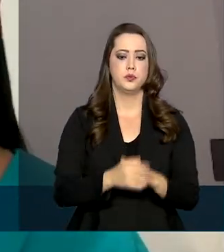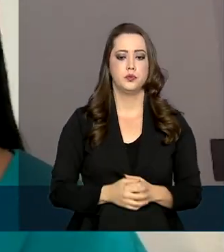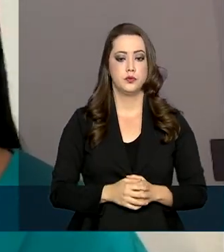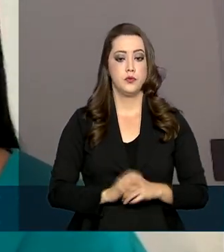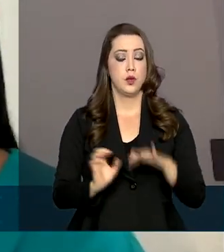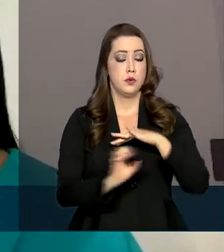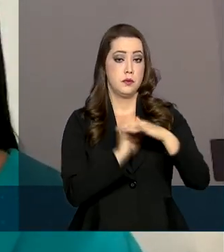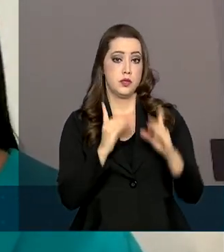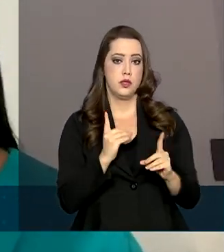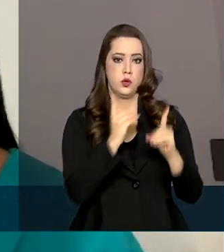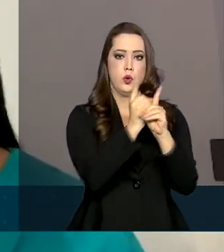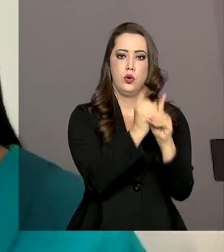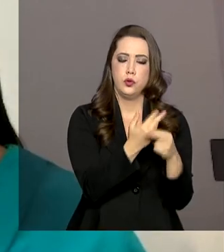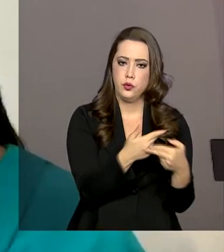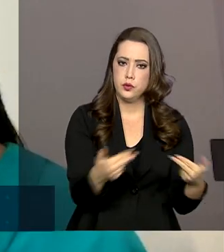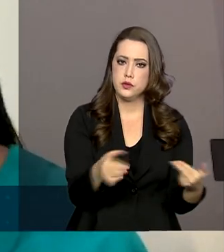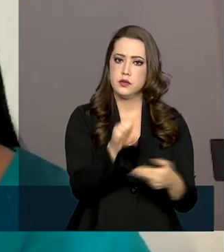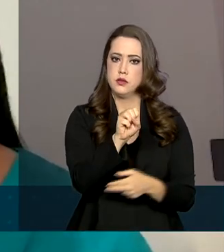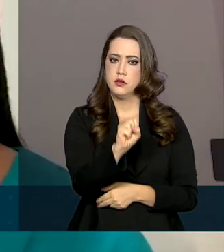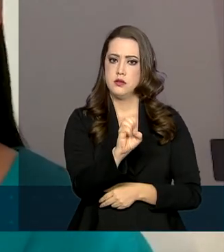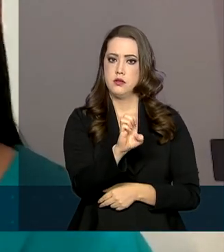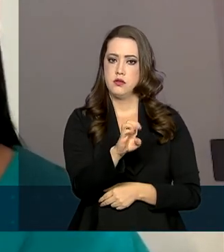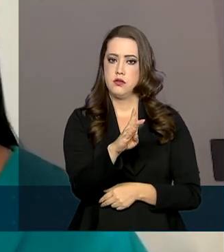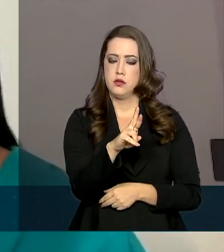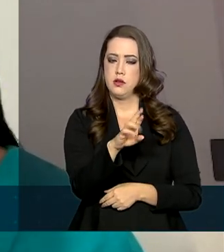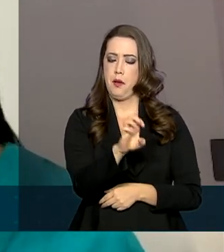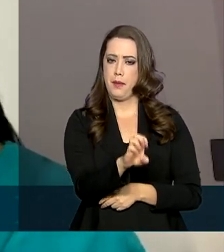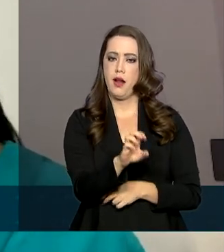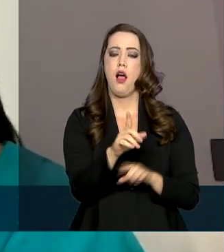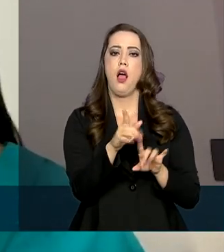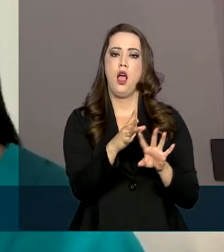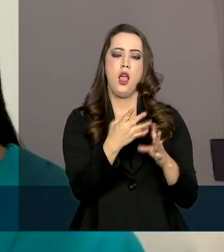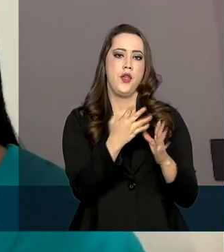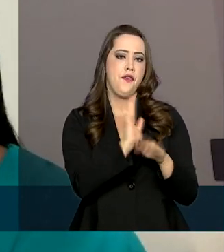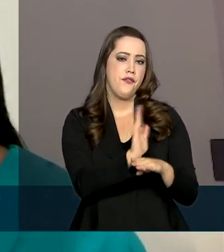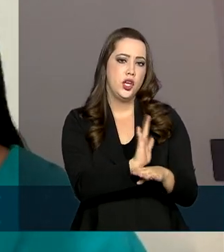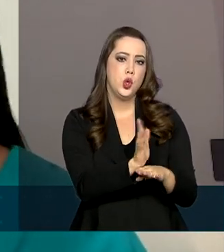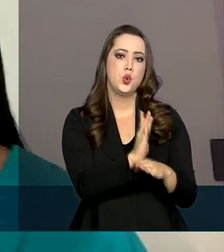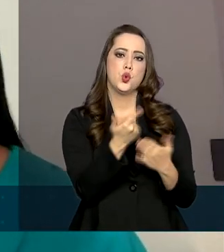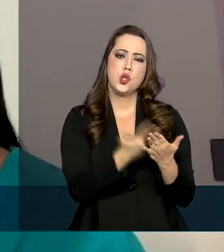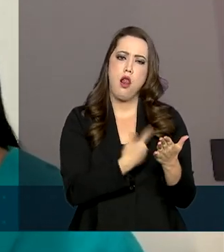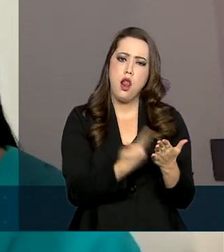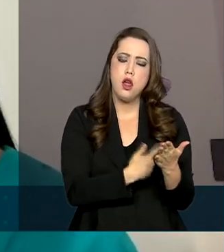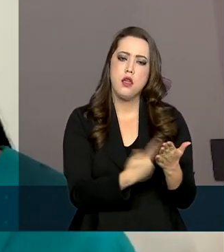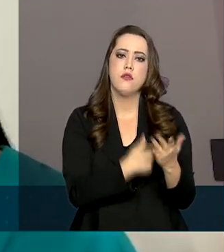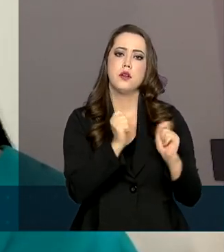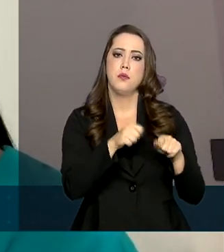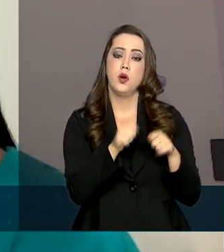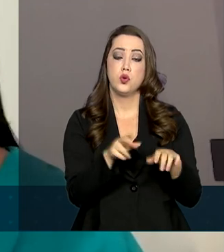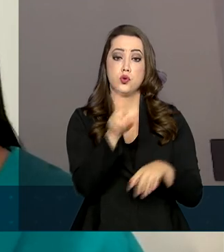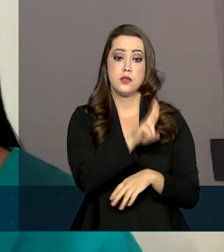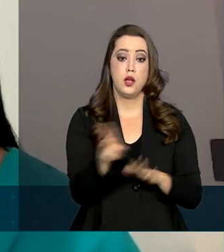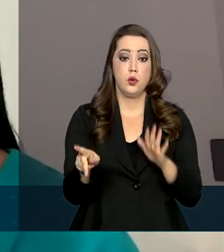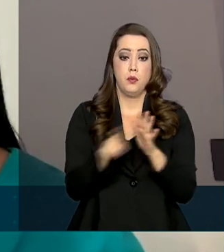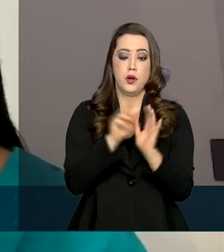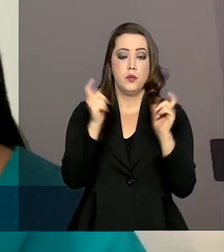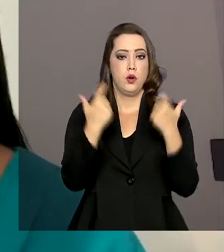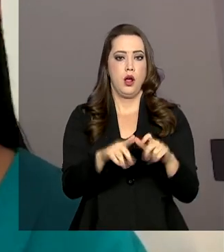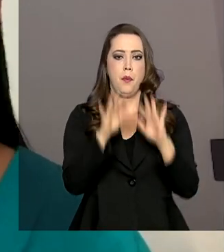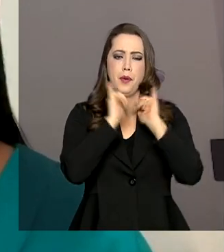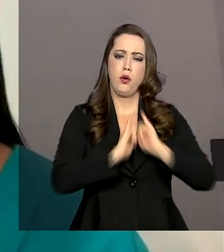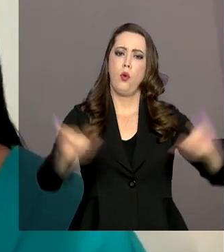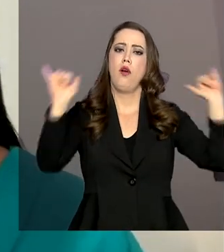empresários vão encontrar conteúdos, vídeos, e-books, peças que eles podem utilizar no seu estabelecimento para